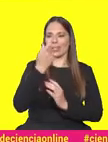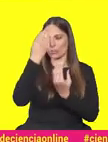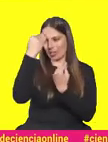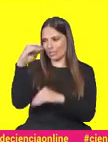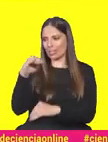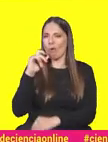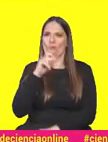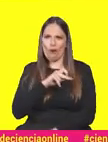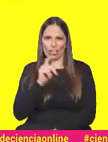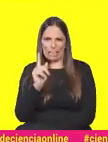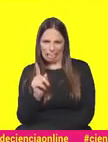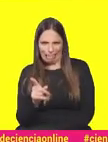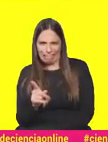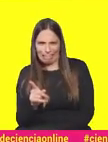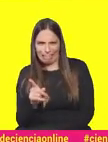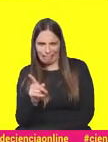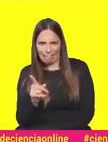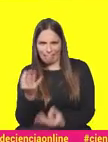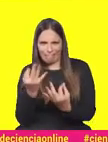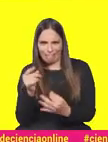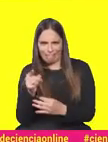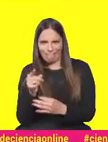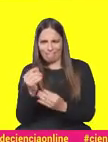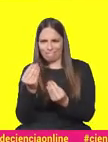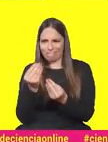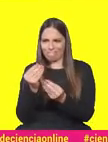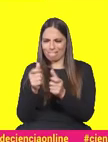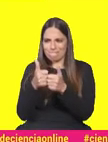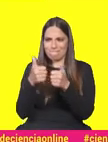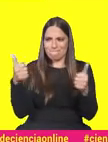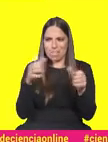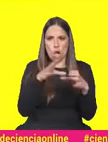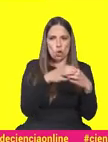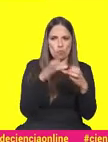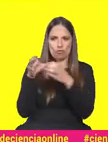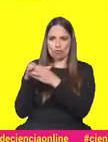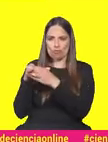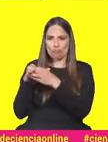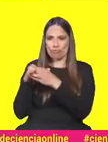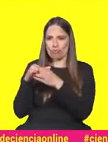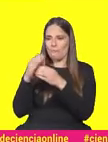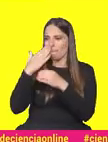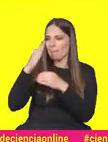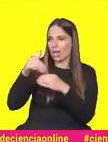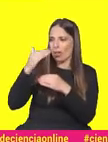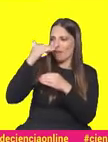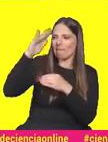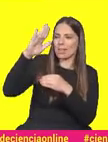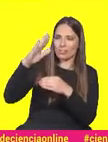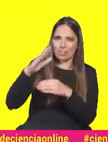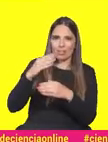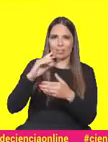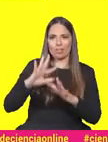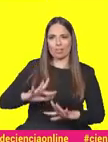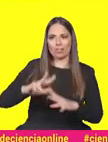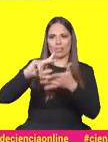aos avós. Será que é assim, de facto? Há, de facto, este gap entre as novas gerações e as antigas com o desenvolvimento